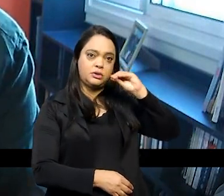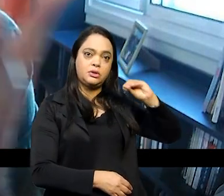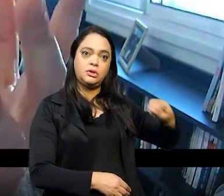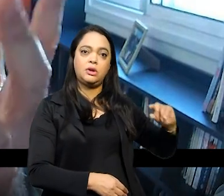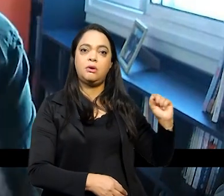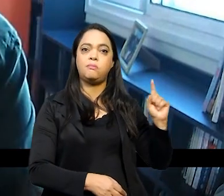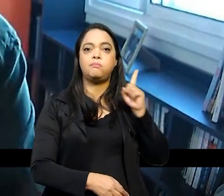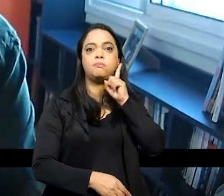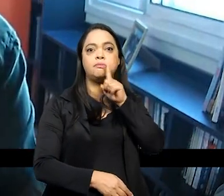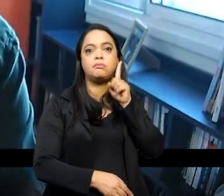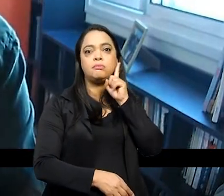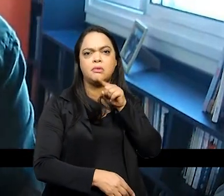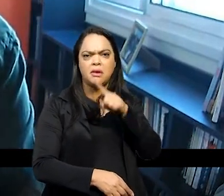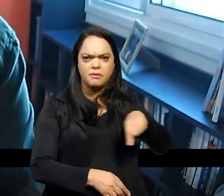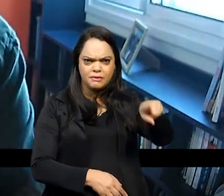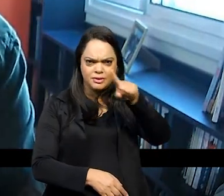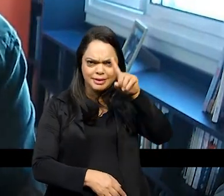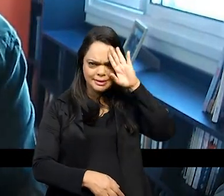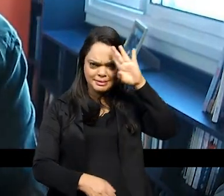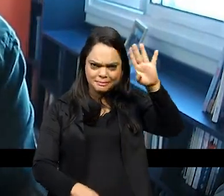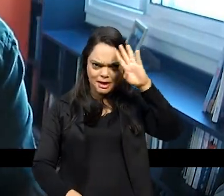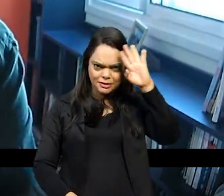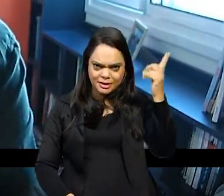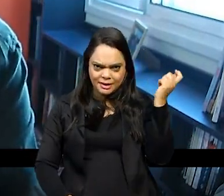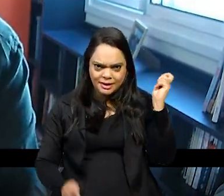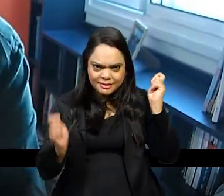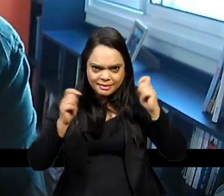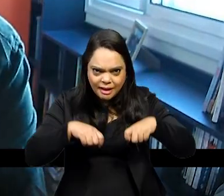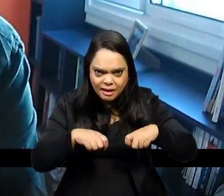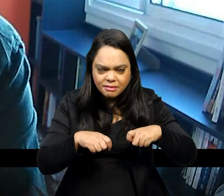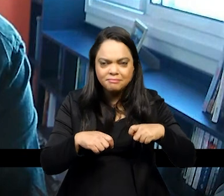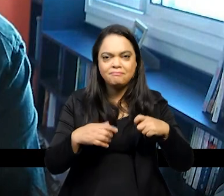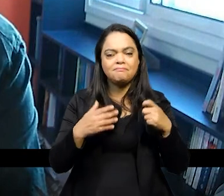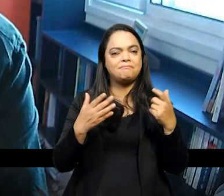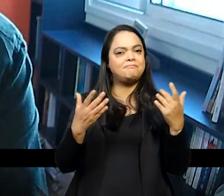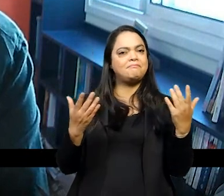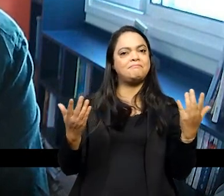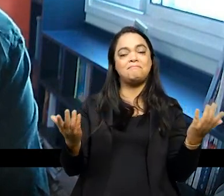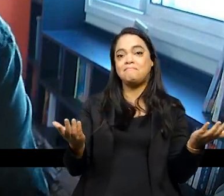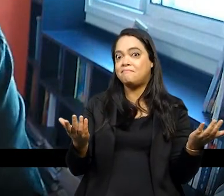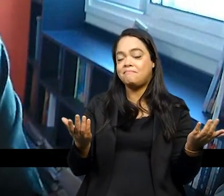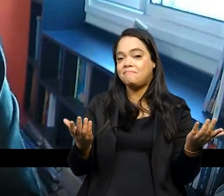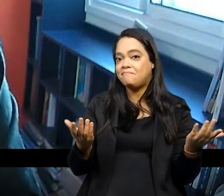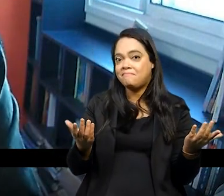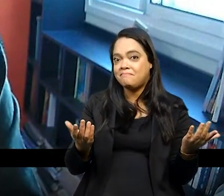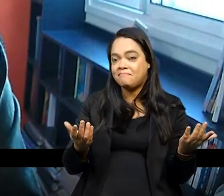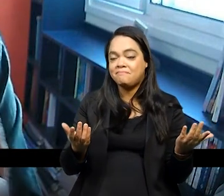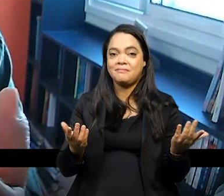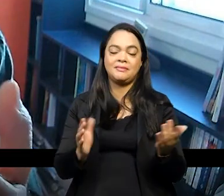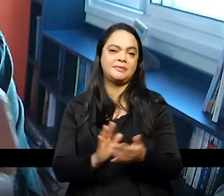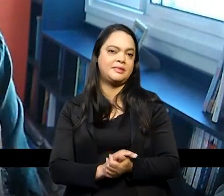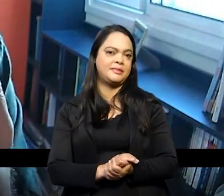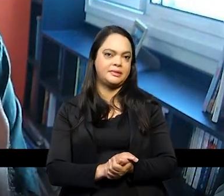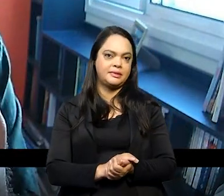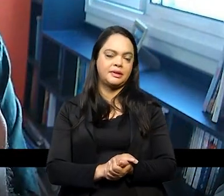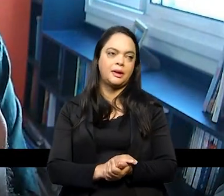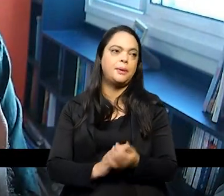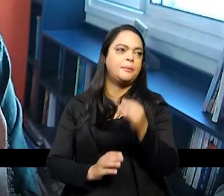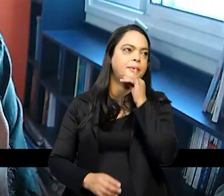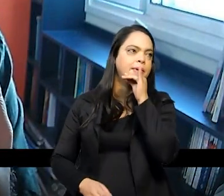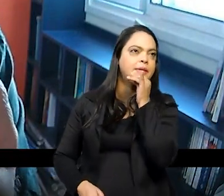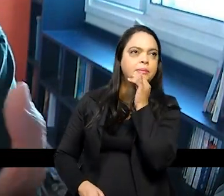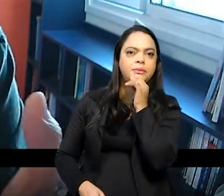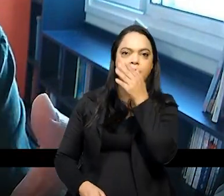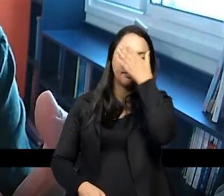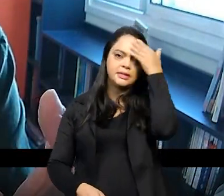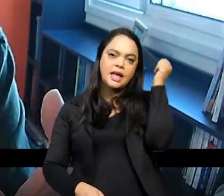vocês conseguem imaginar uma coisa dessas? não seria um bom estudo não é? e não menciona então o governo Trump